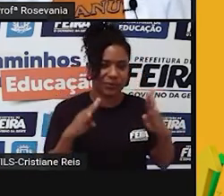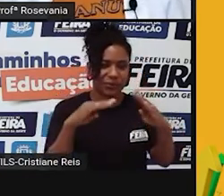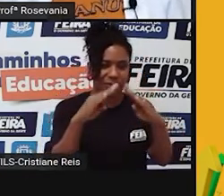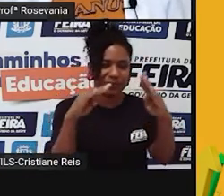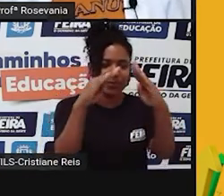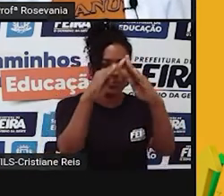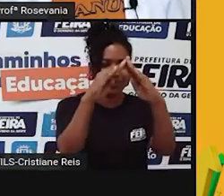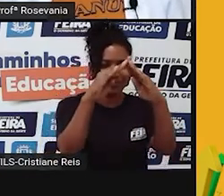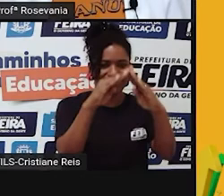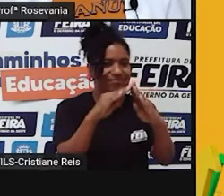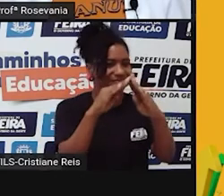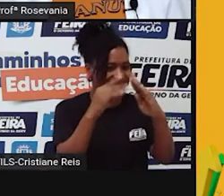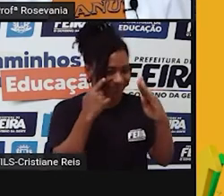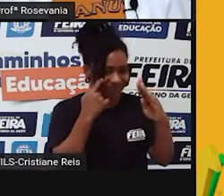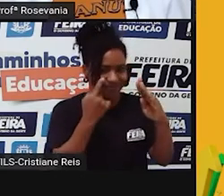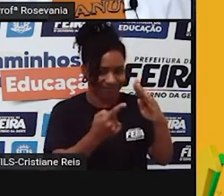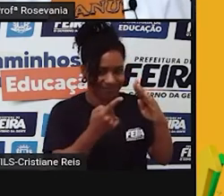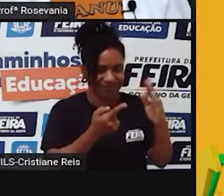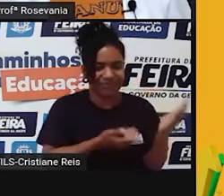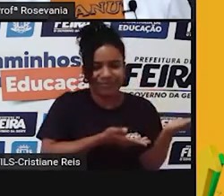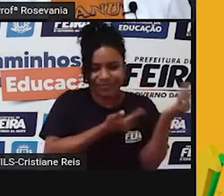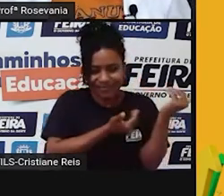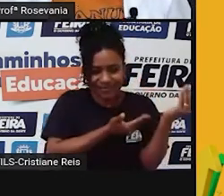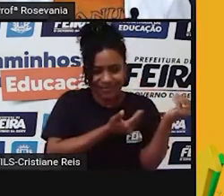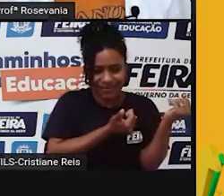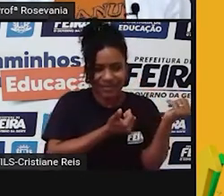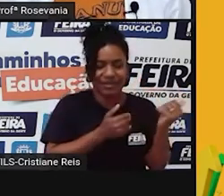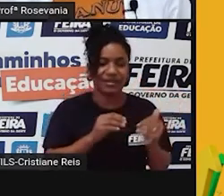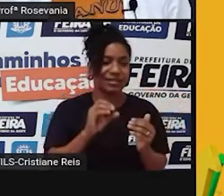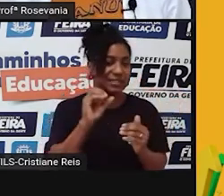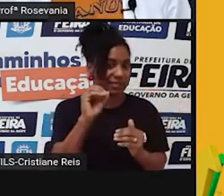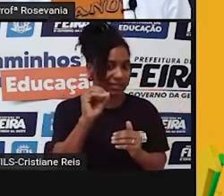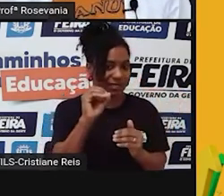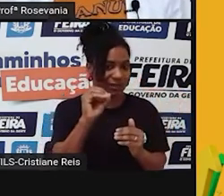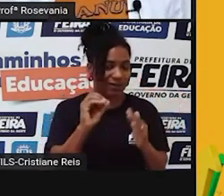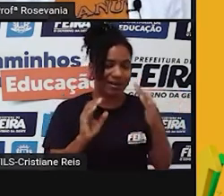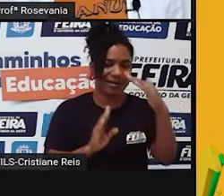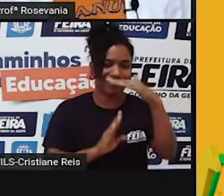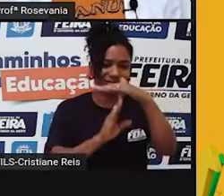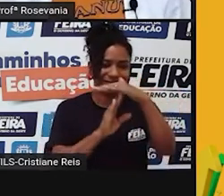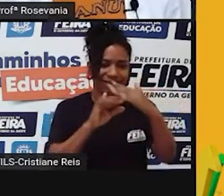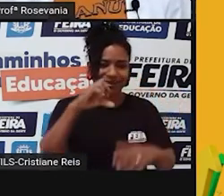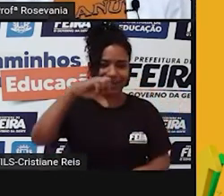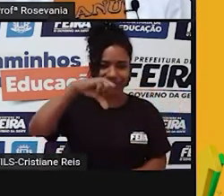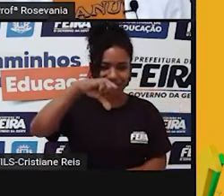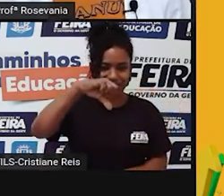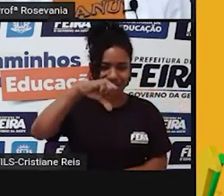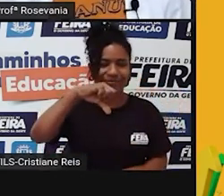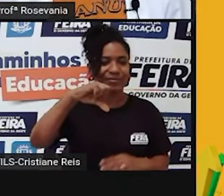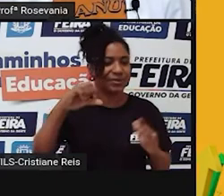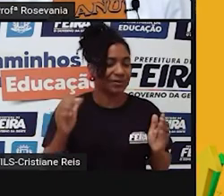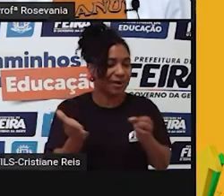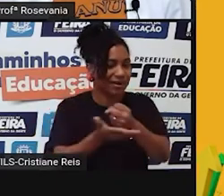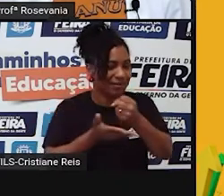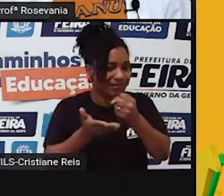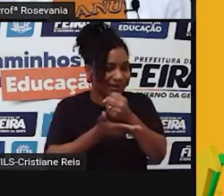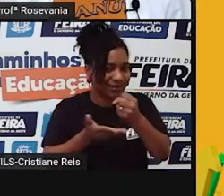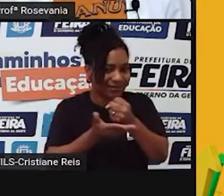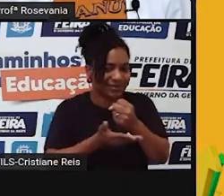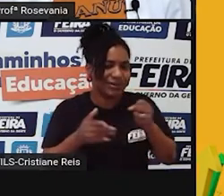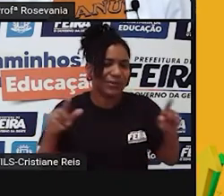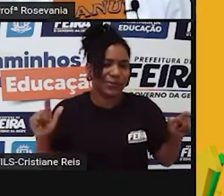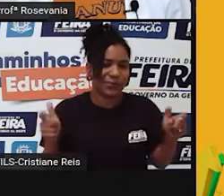a diminuir a base. Isso aqui é a idade de 0 a 9 anos, né? Perceba que em 1991, essa